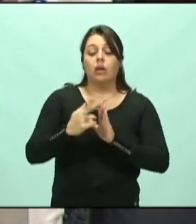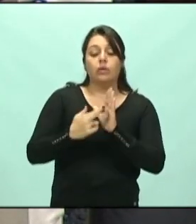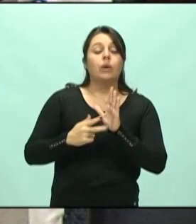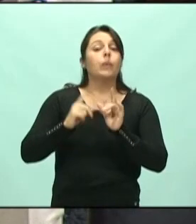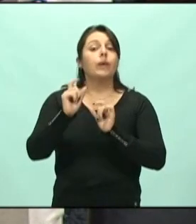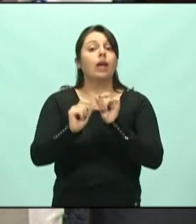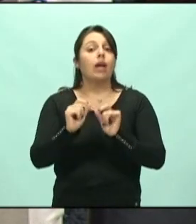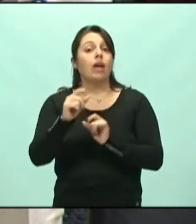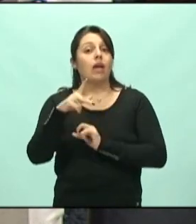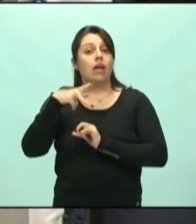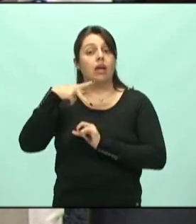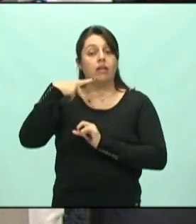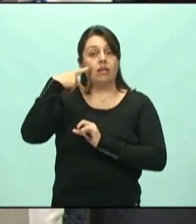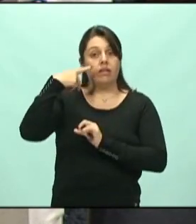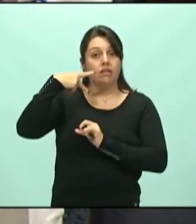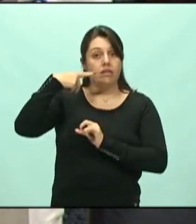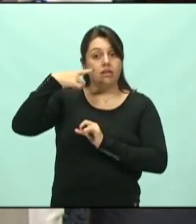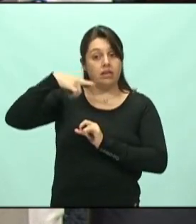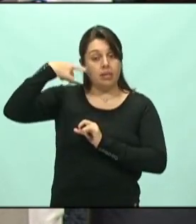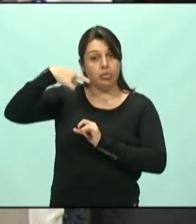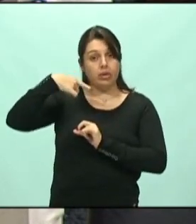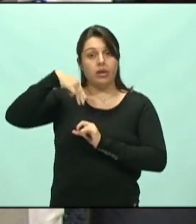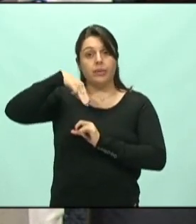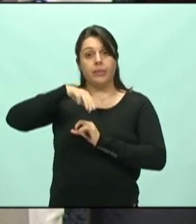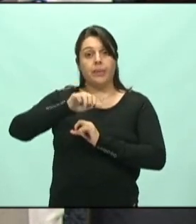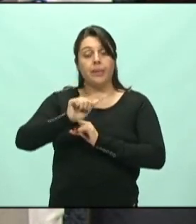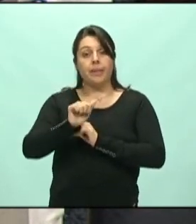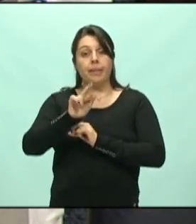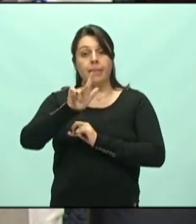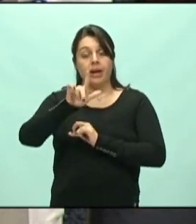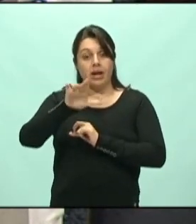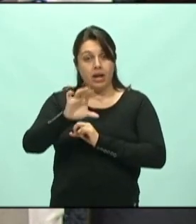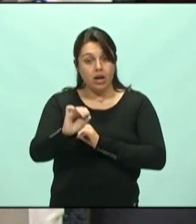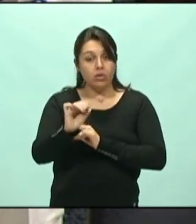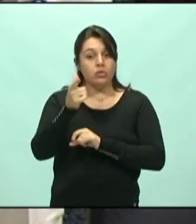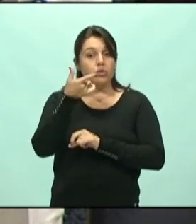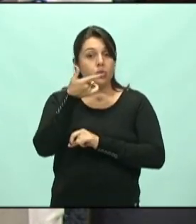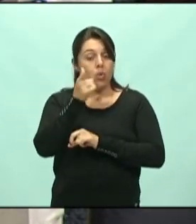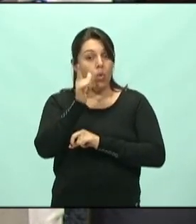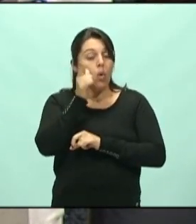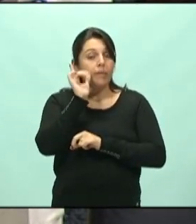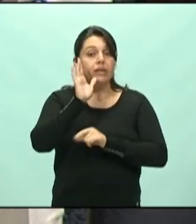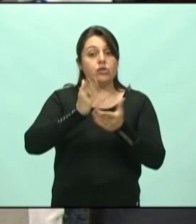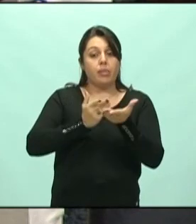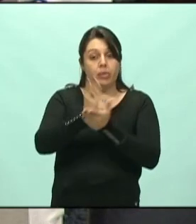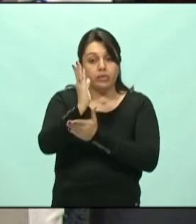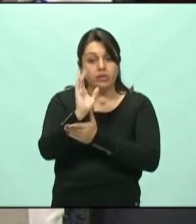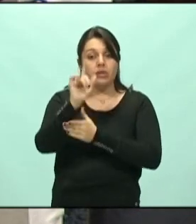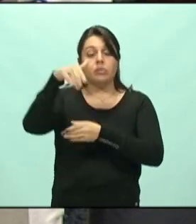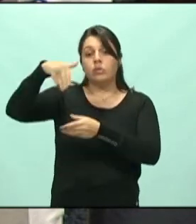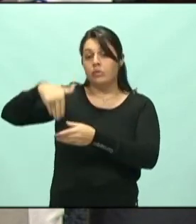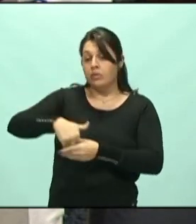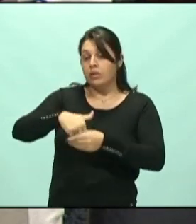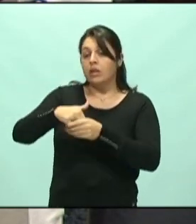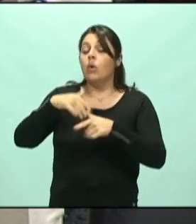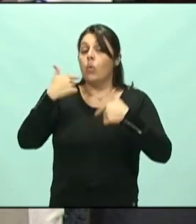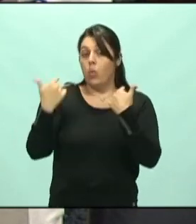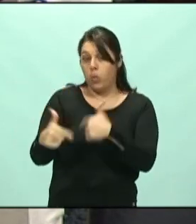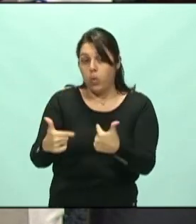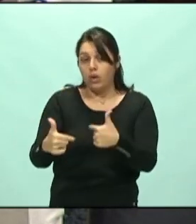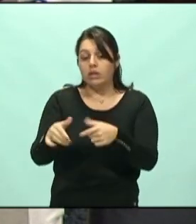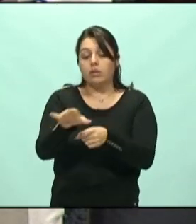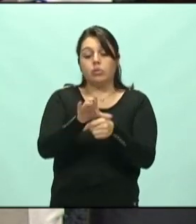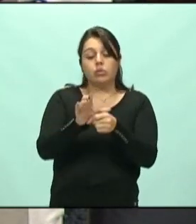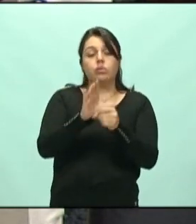deputado Marcos Vieira. Ontem ele fez a leitura do parecer. E ontem já iria para aprovação e depois já iria para votação. O trabalho do